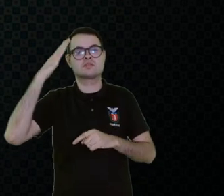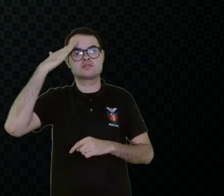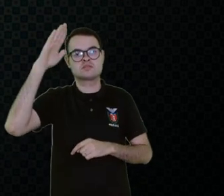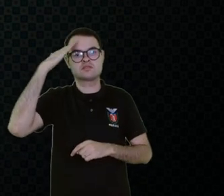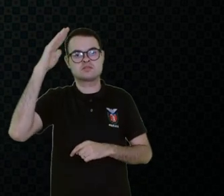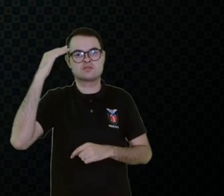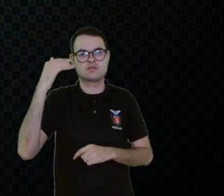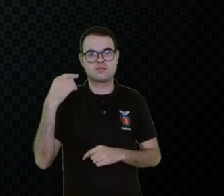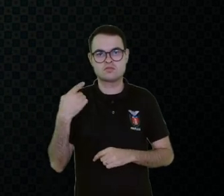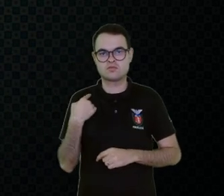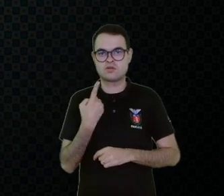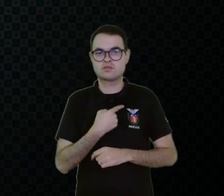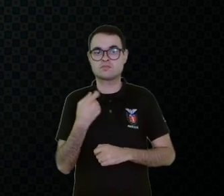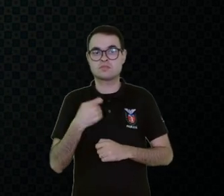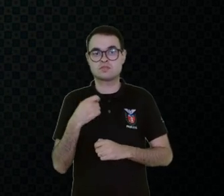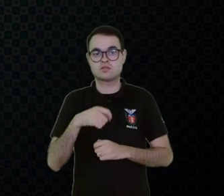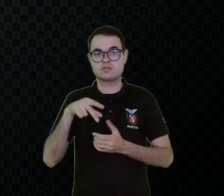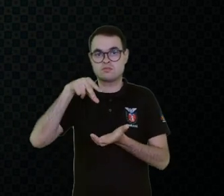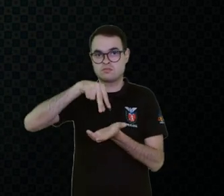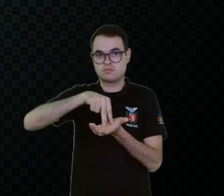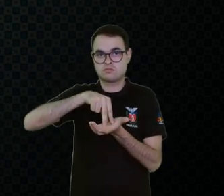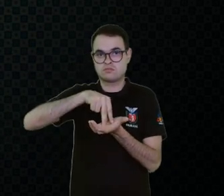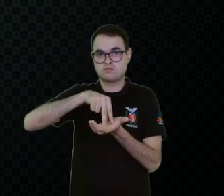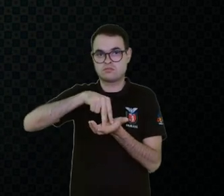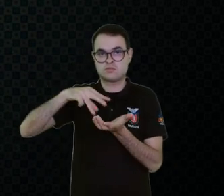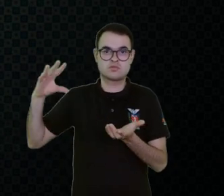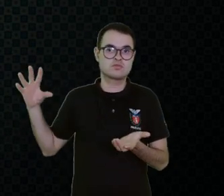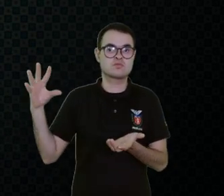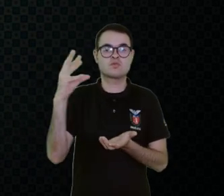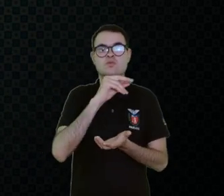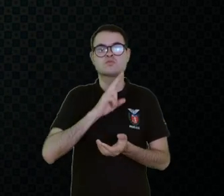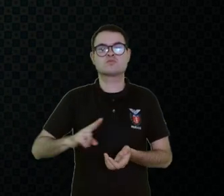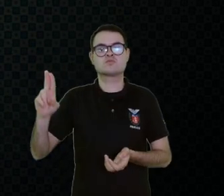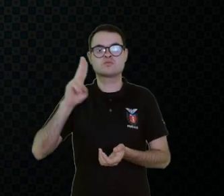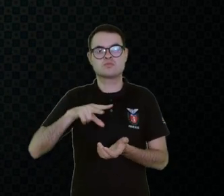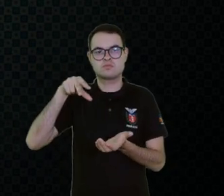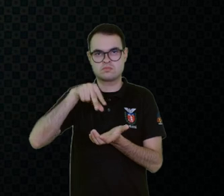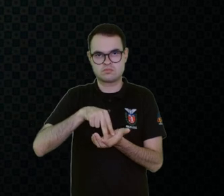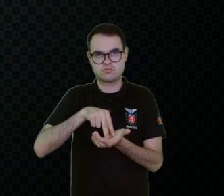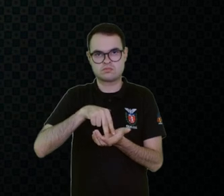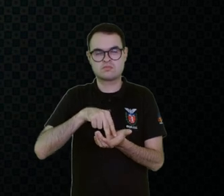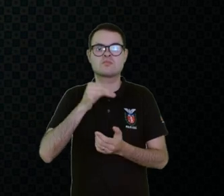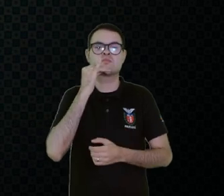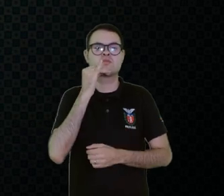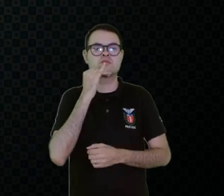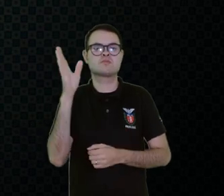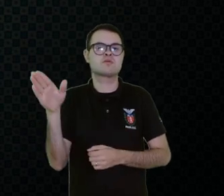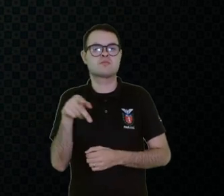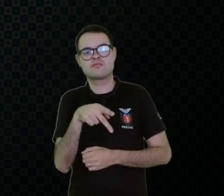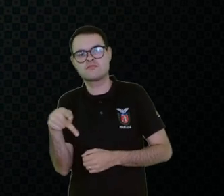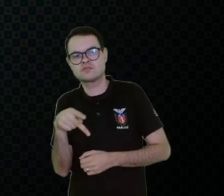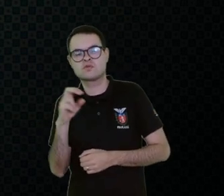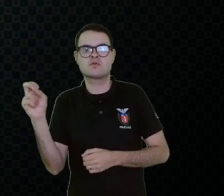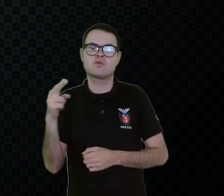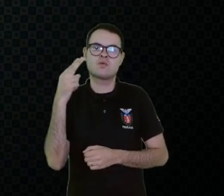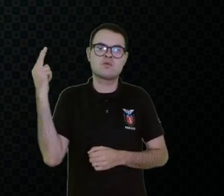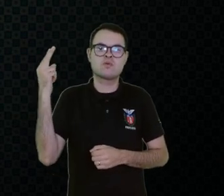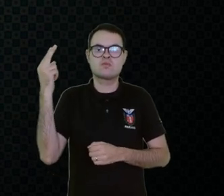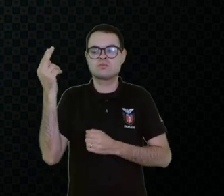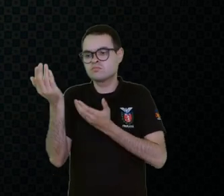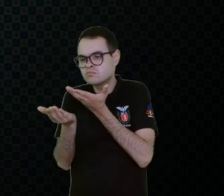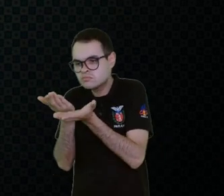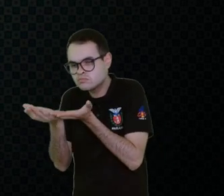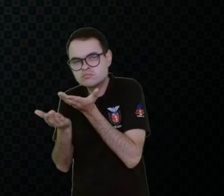tripé, tá? A gente precisa que todo mundo utilize, tá? Desde vocês professores, as terapeutas, como seria o meu